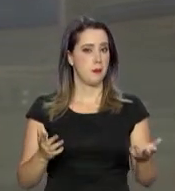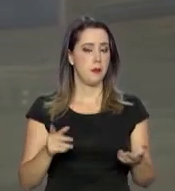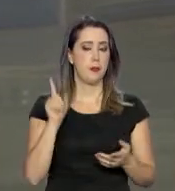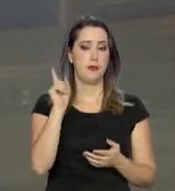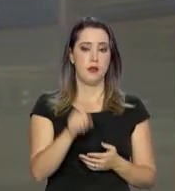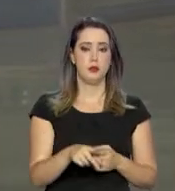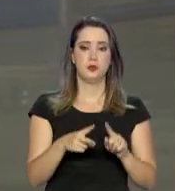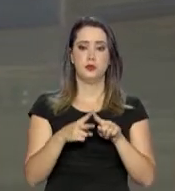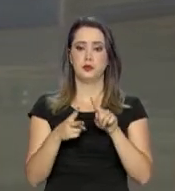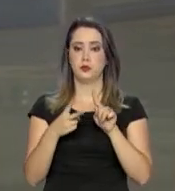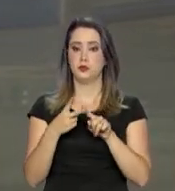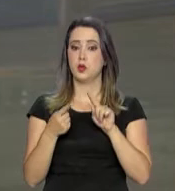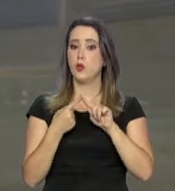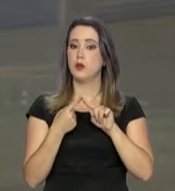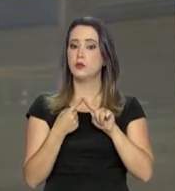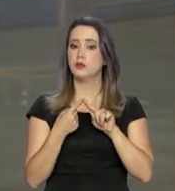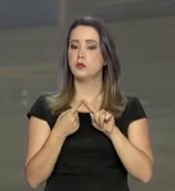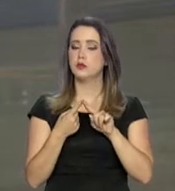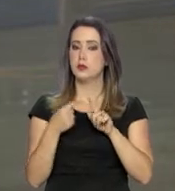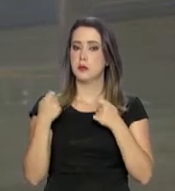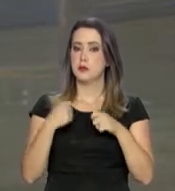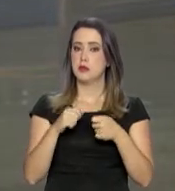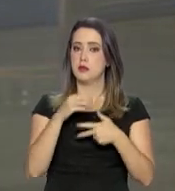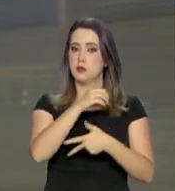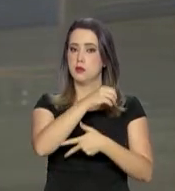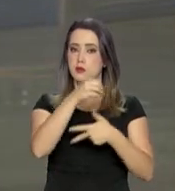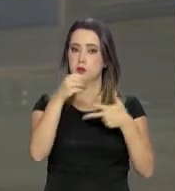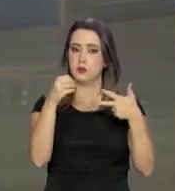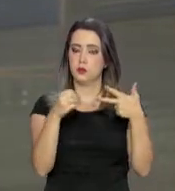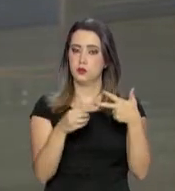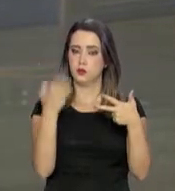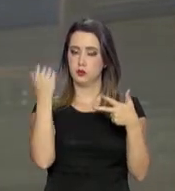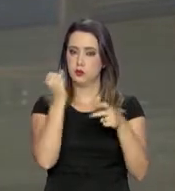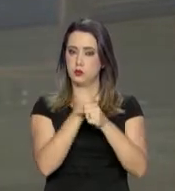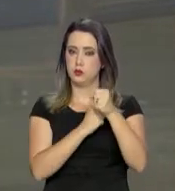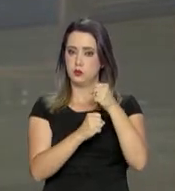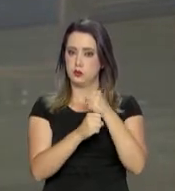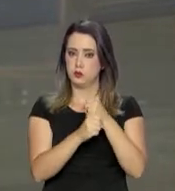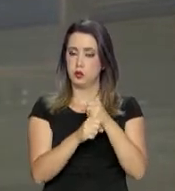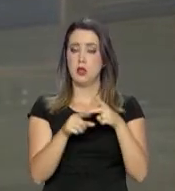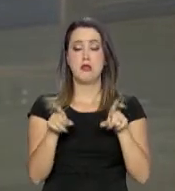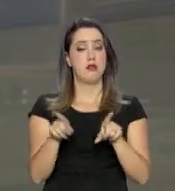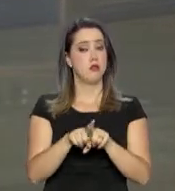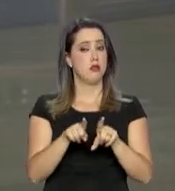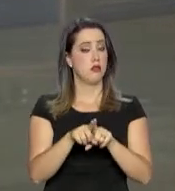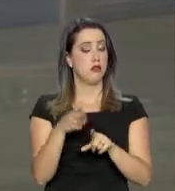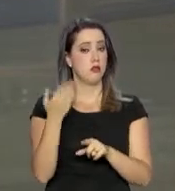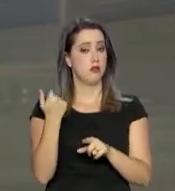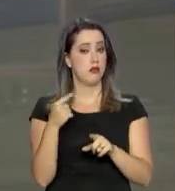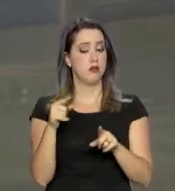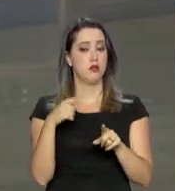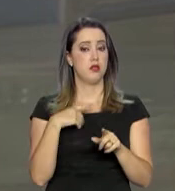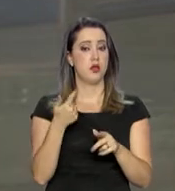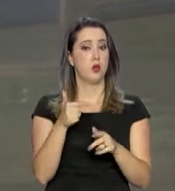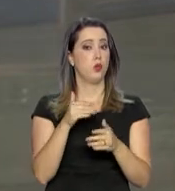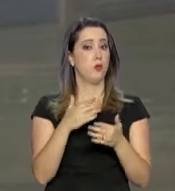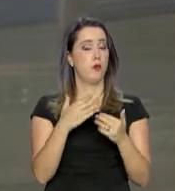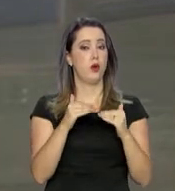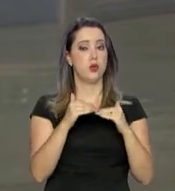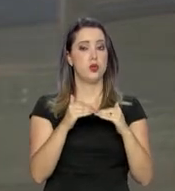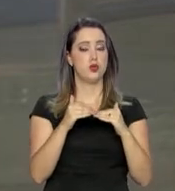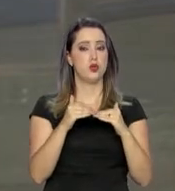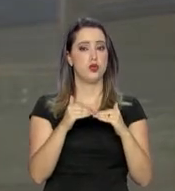São essas duas condições terem feito o exame nacional do ensino médio em 2017, no ano passado e não terem